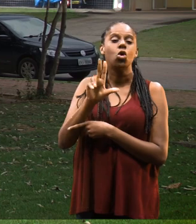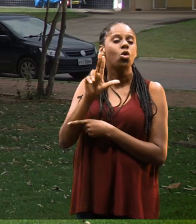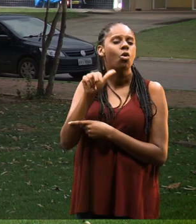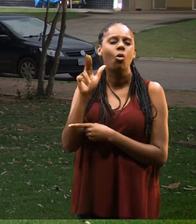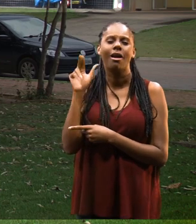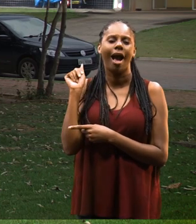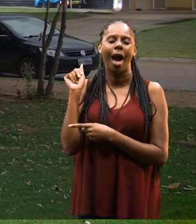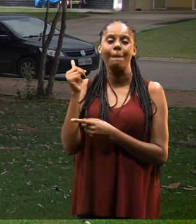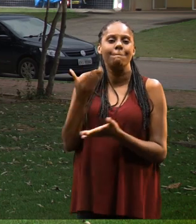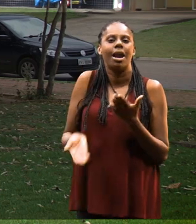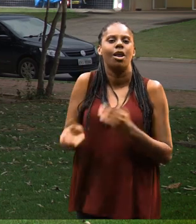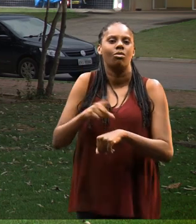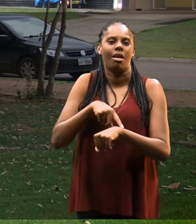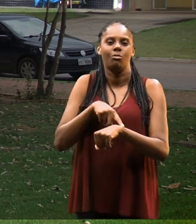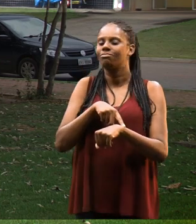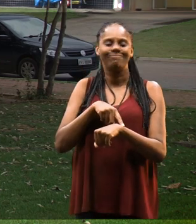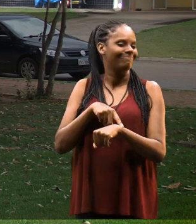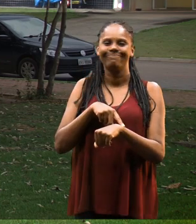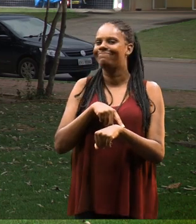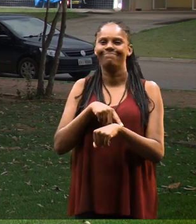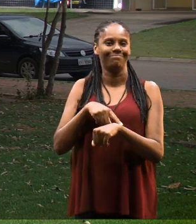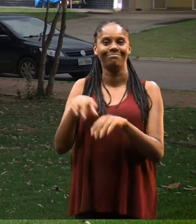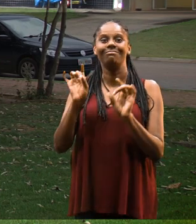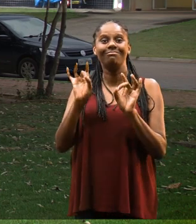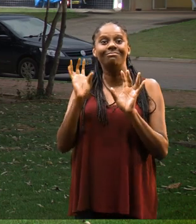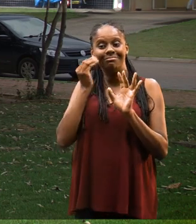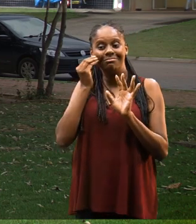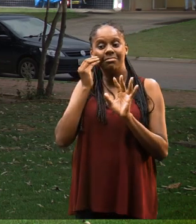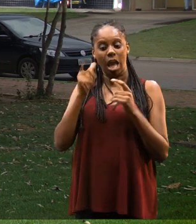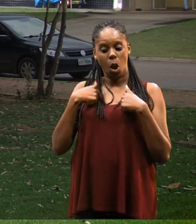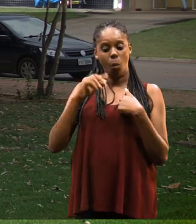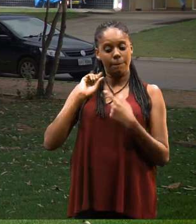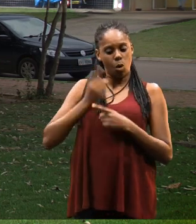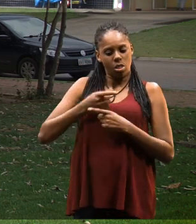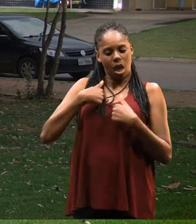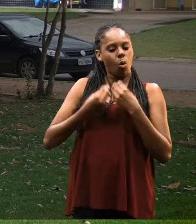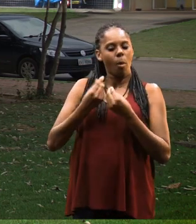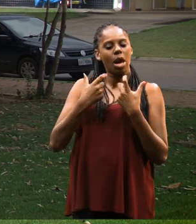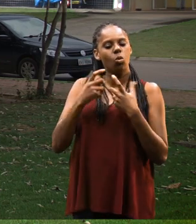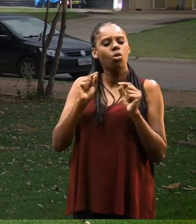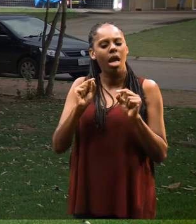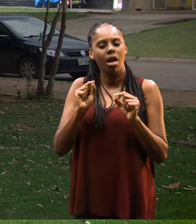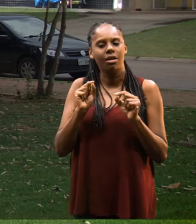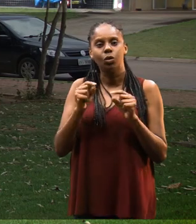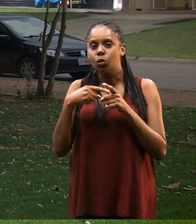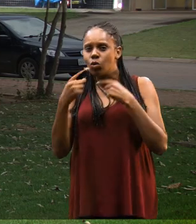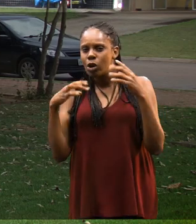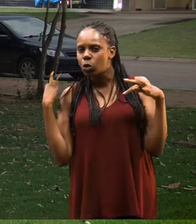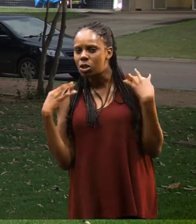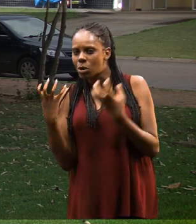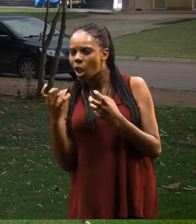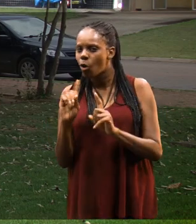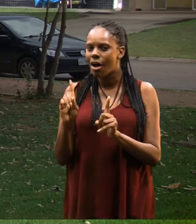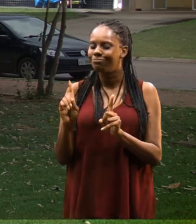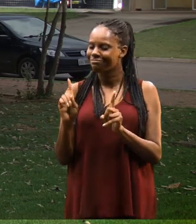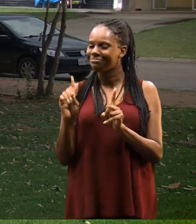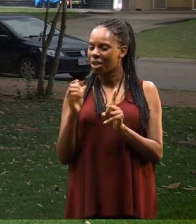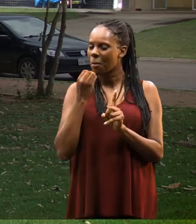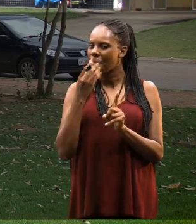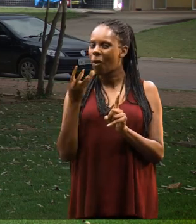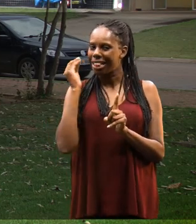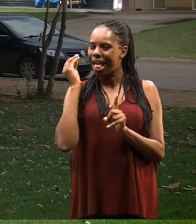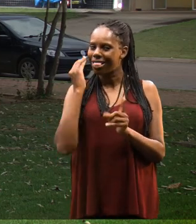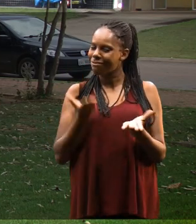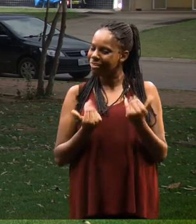nunca, de forma alguma, vai estar perdendo o seu tempo. Você só vai estar tentando se encontrar. Então, para quem está em dúvida em fazer turismo ou não,